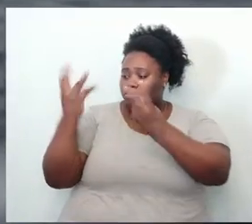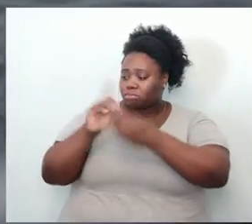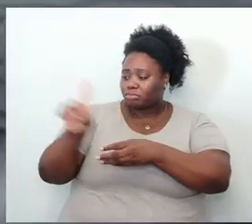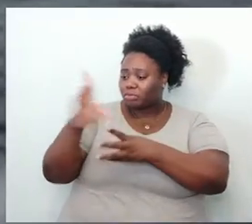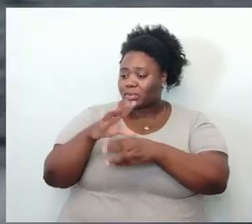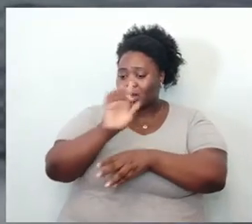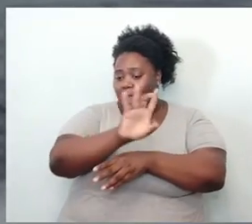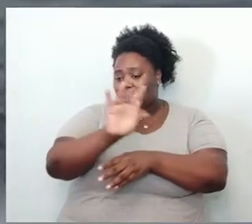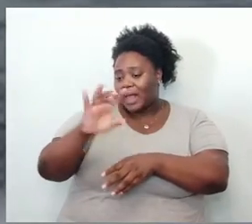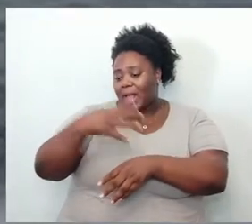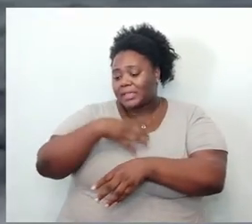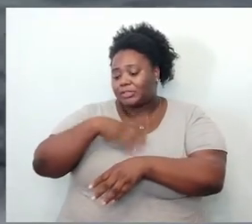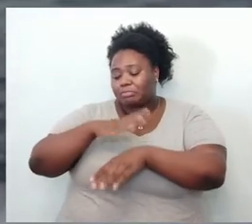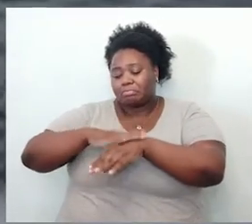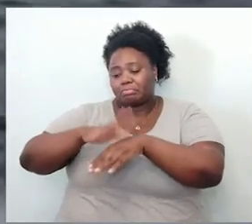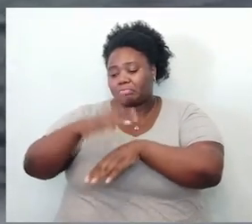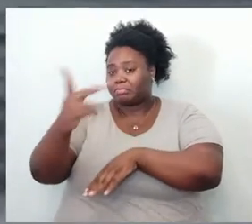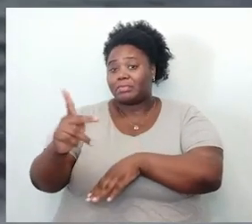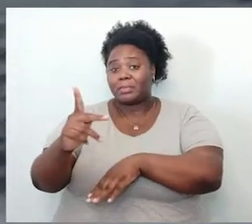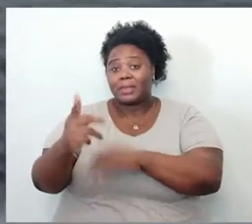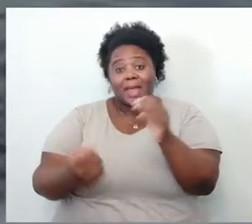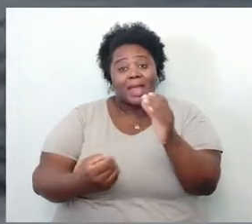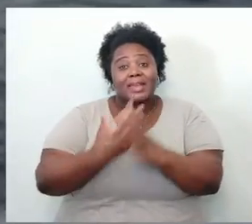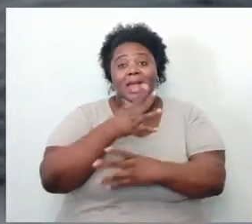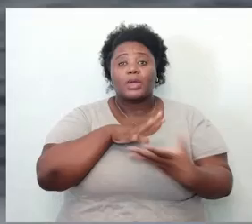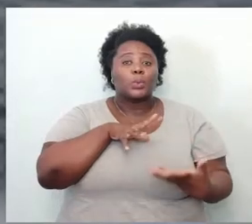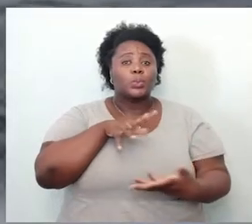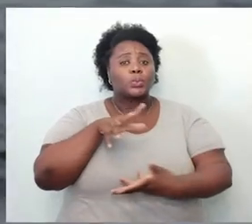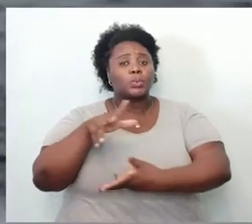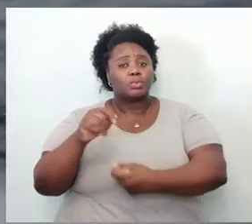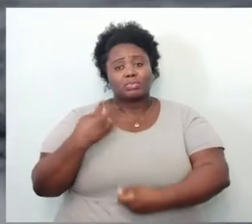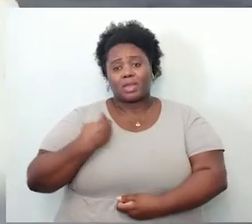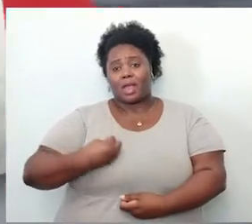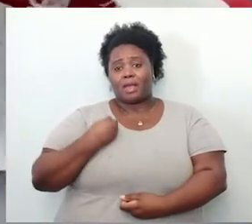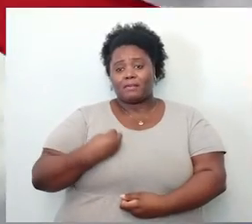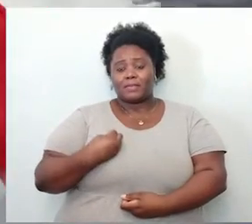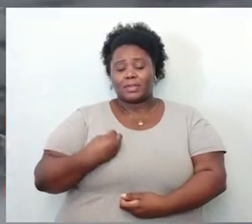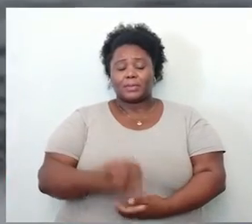cada um ao seu modo, criaram o mundo e a vida.